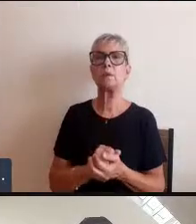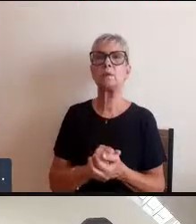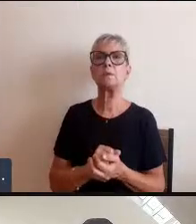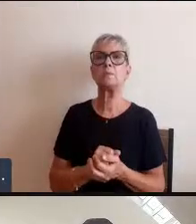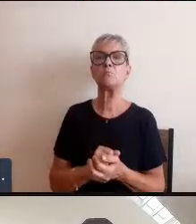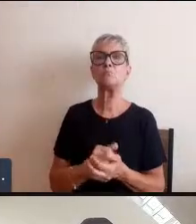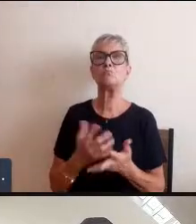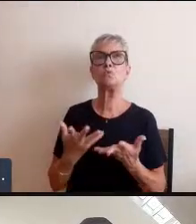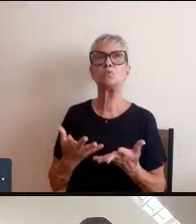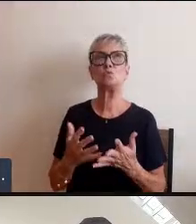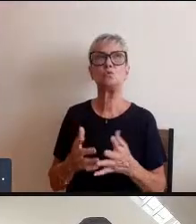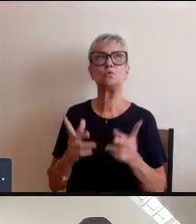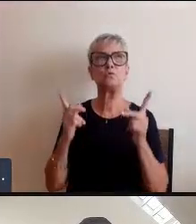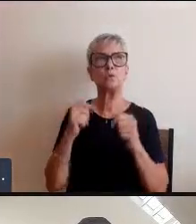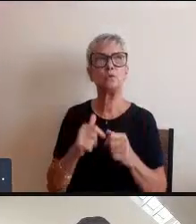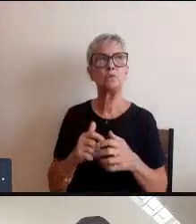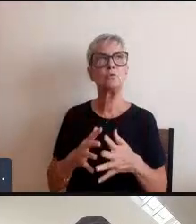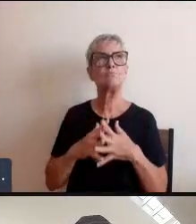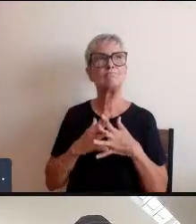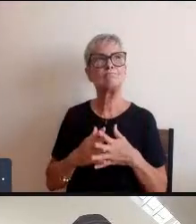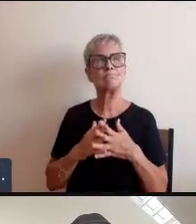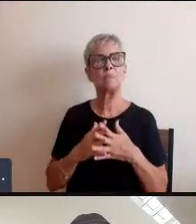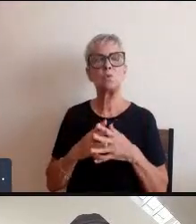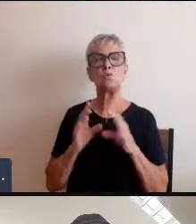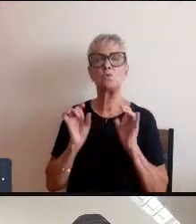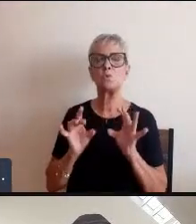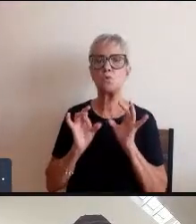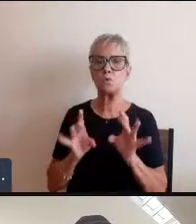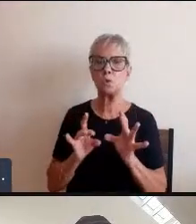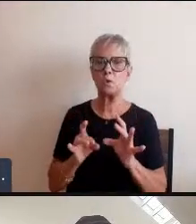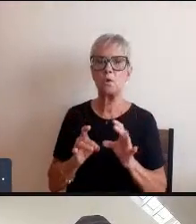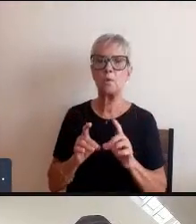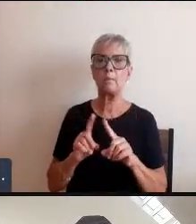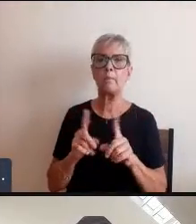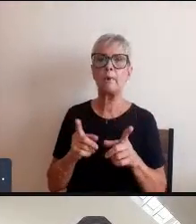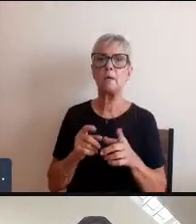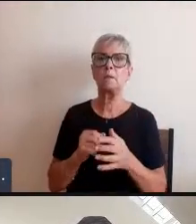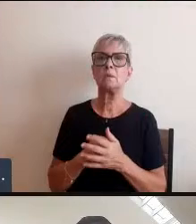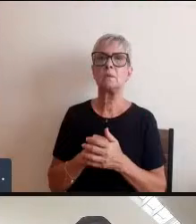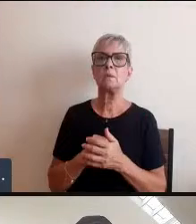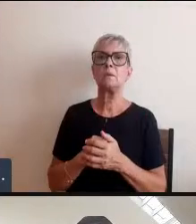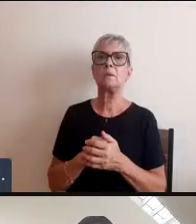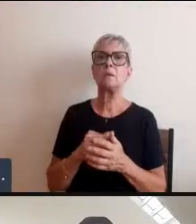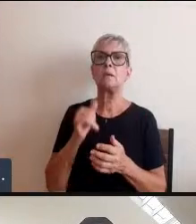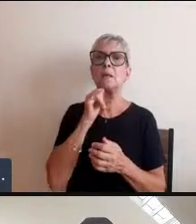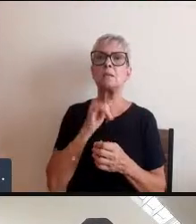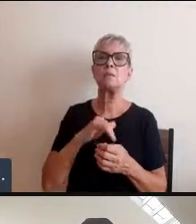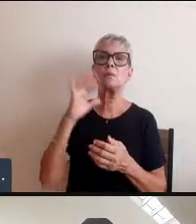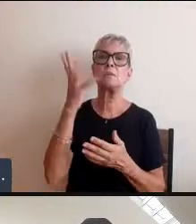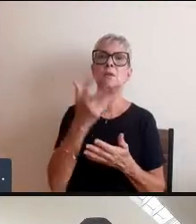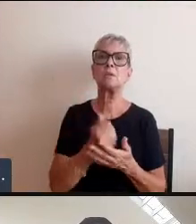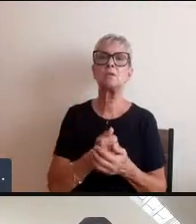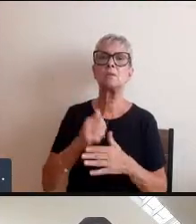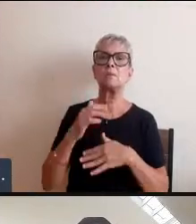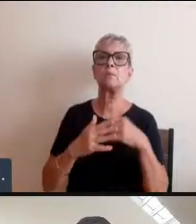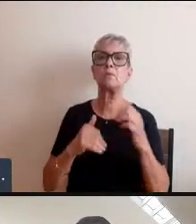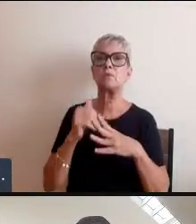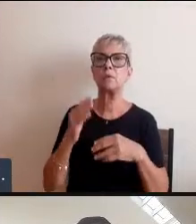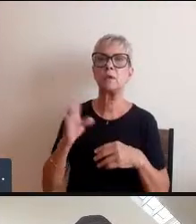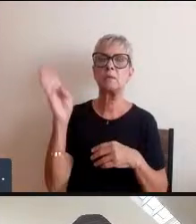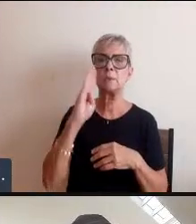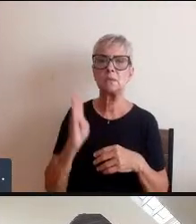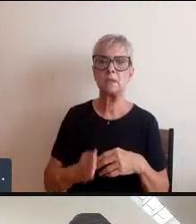muitíssimo não só mas eu vou dar o nome a questão dos artistas brasileiros mineiros